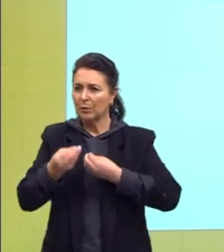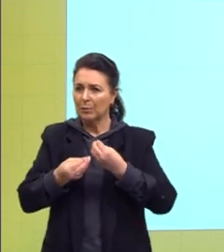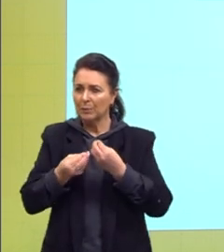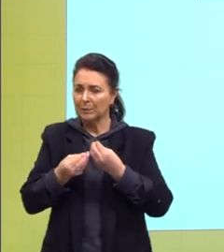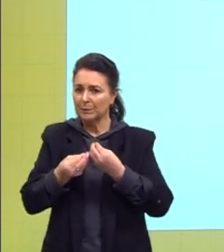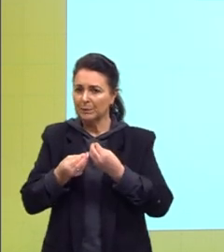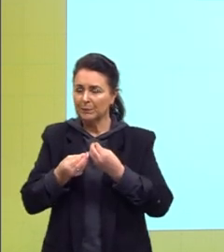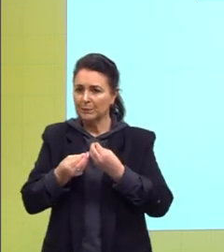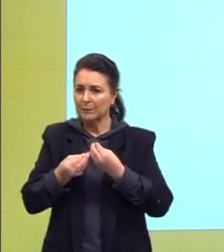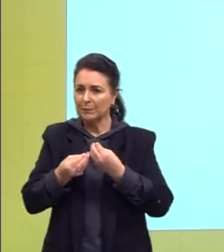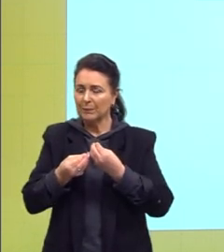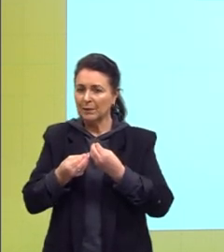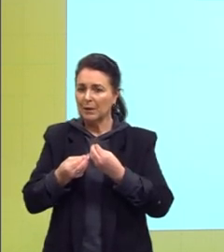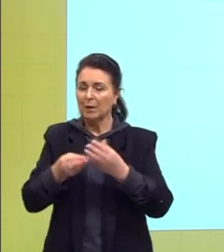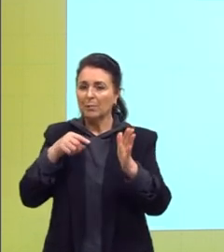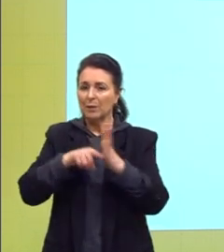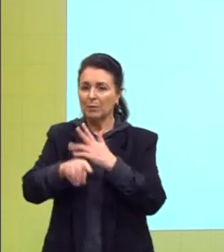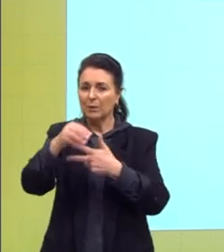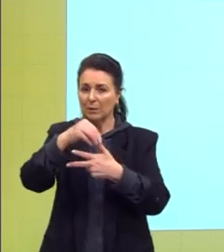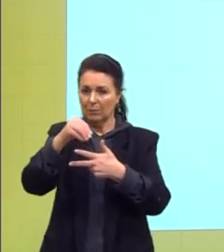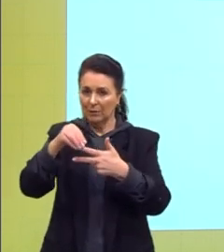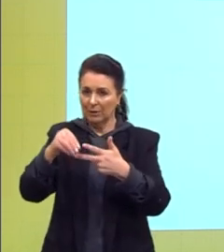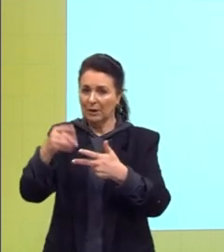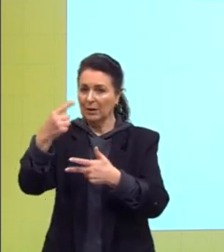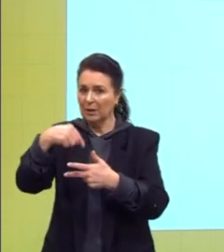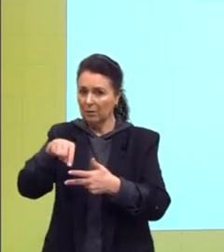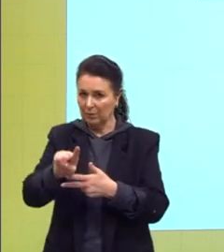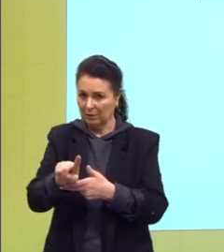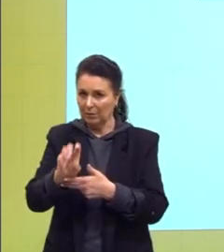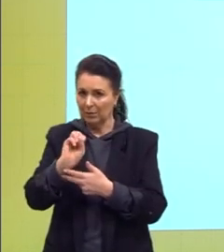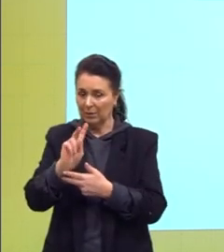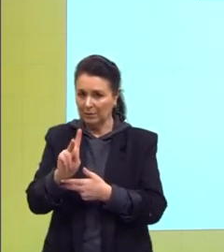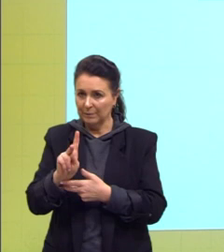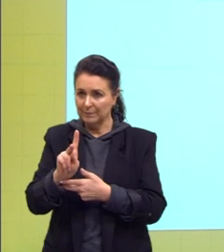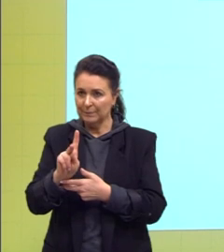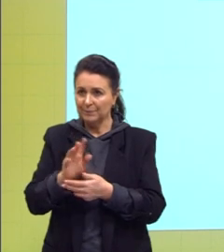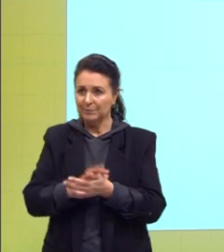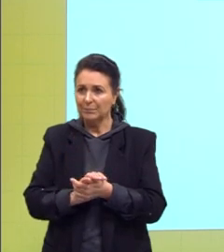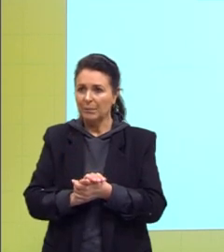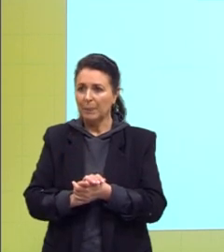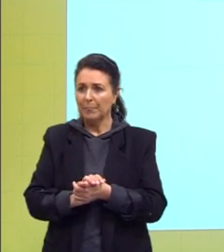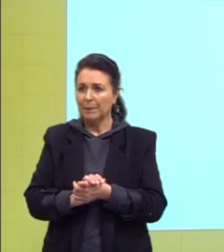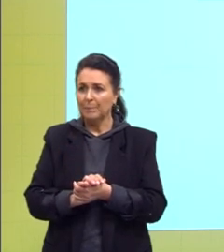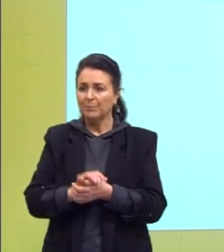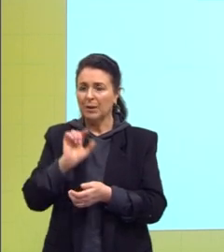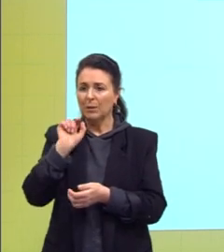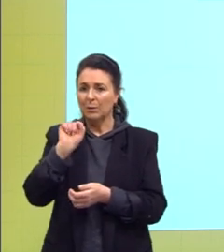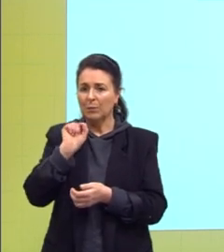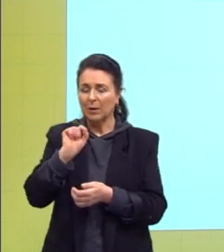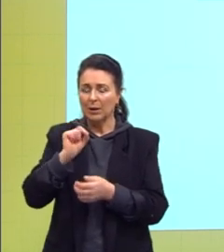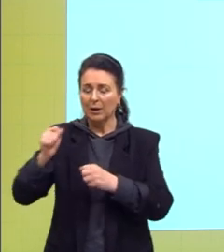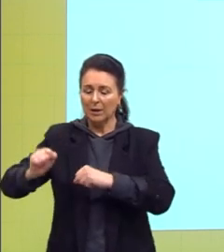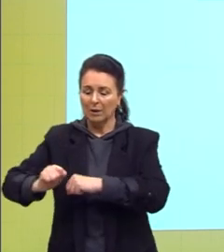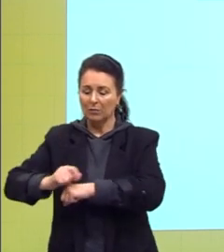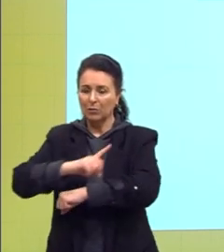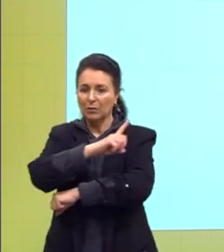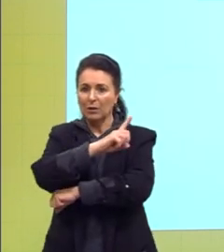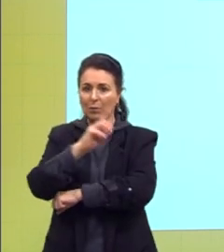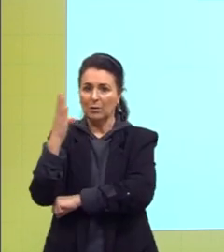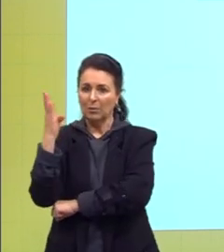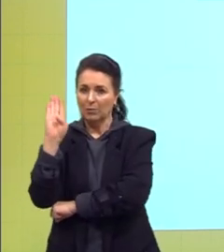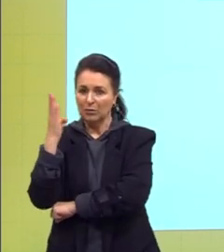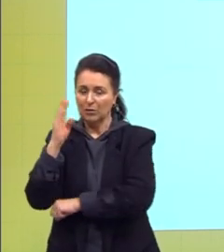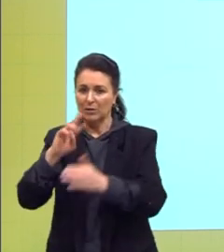a questão do Enem eu passo na próxima aula. Então, o que a evolução é em biologia?